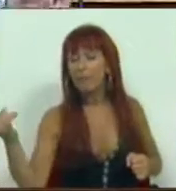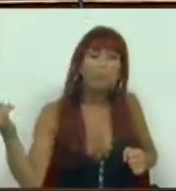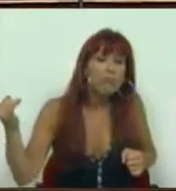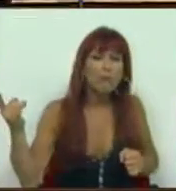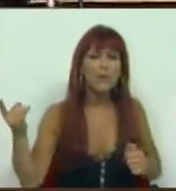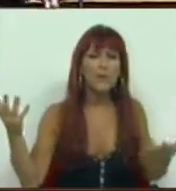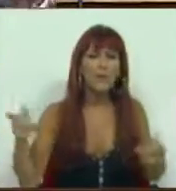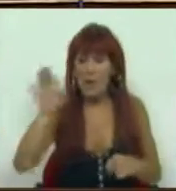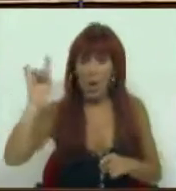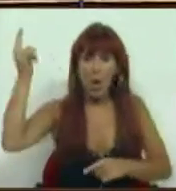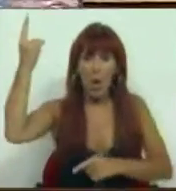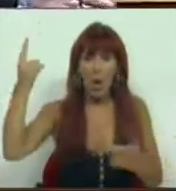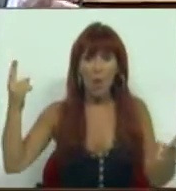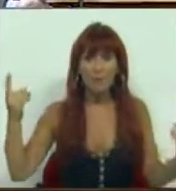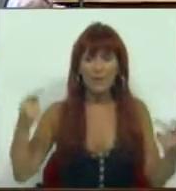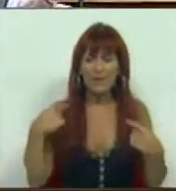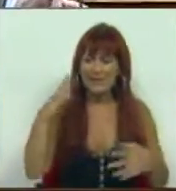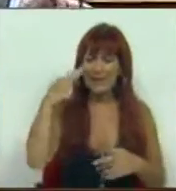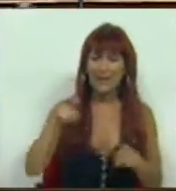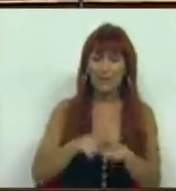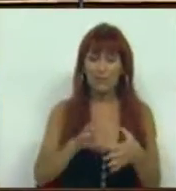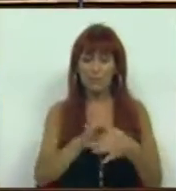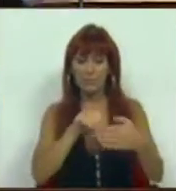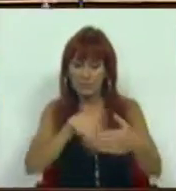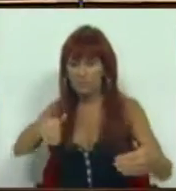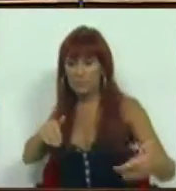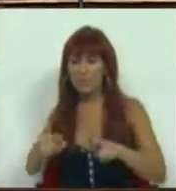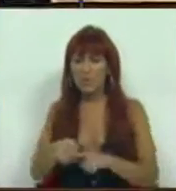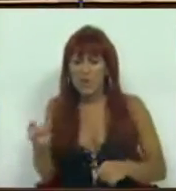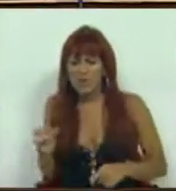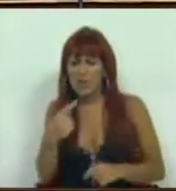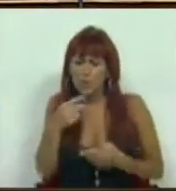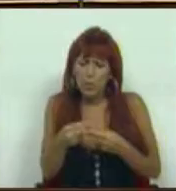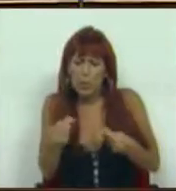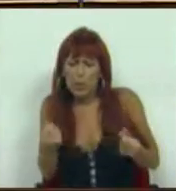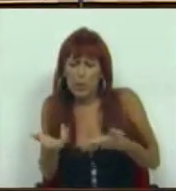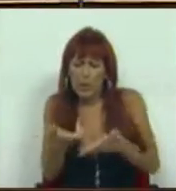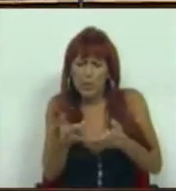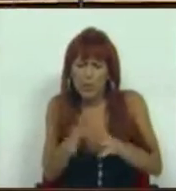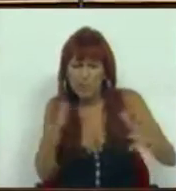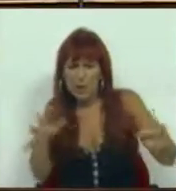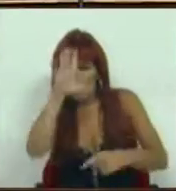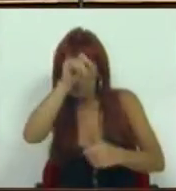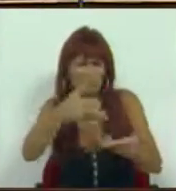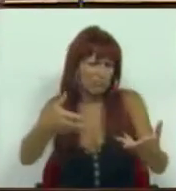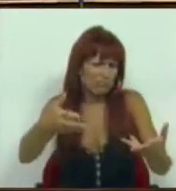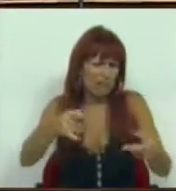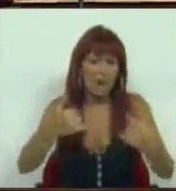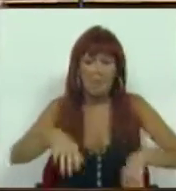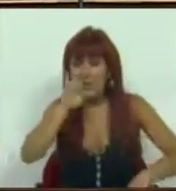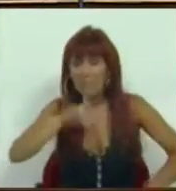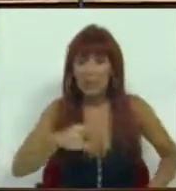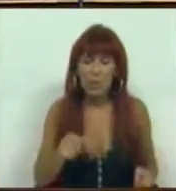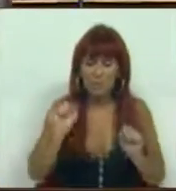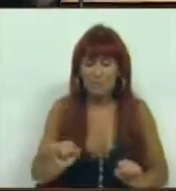Afinal de contas, se assim for, tentativa de marcação, frágil, muito diluída em relação à maioria governamental, mas na